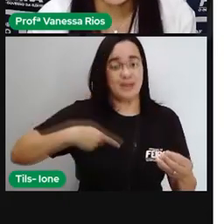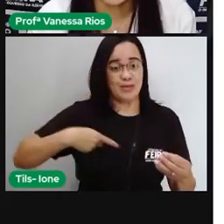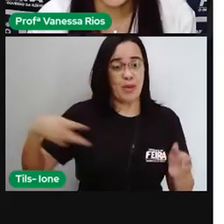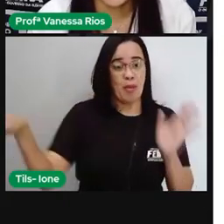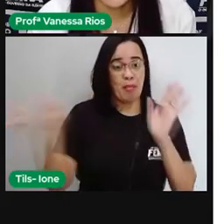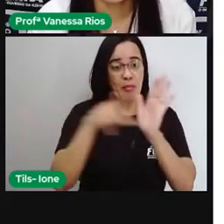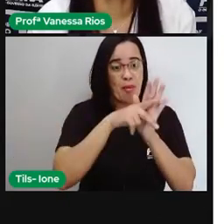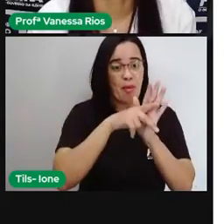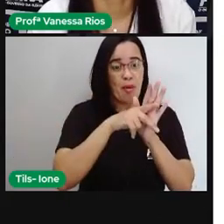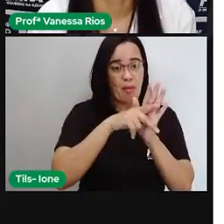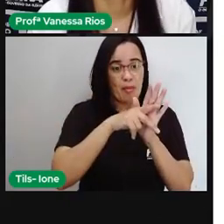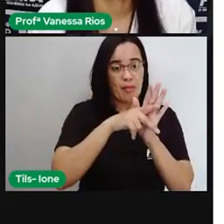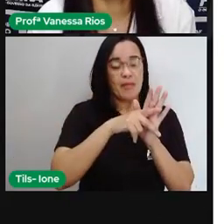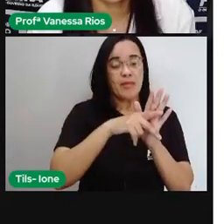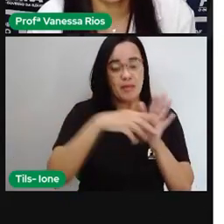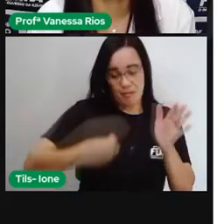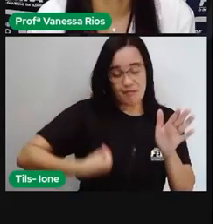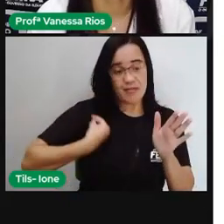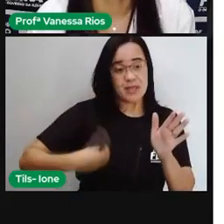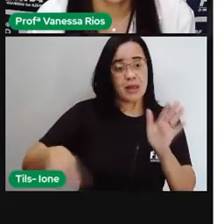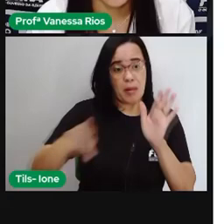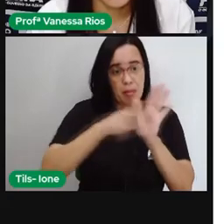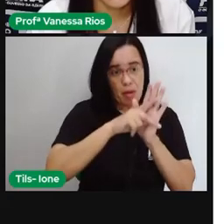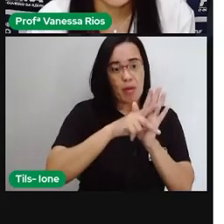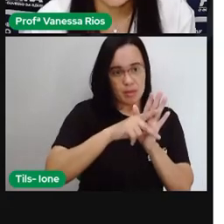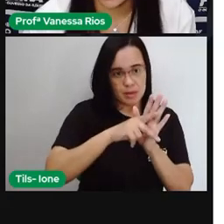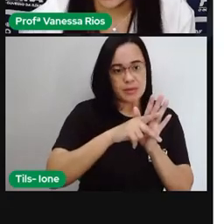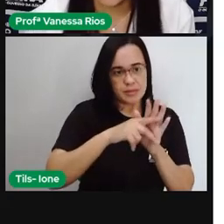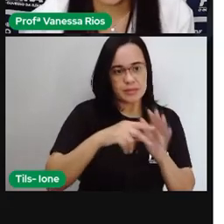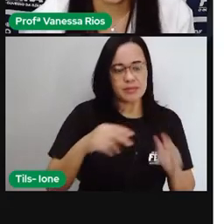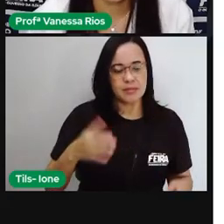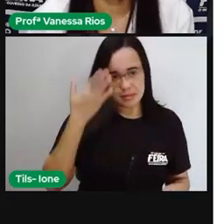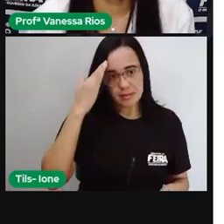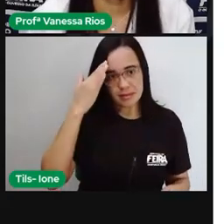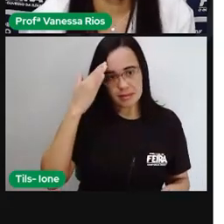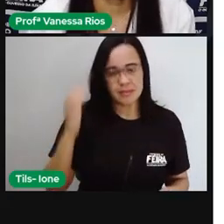sobre a vida de alguém mas é um texto escrito pela própria pessoa.